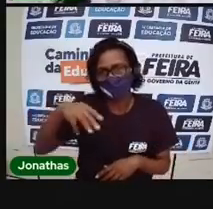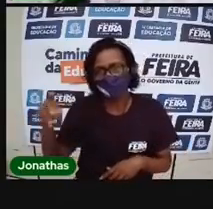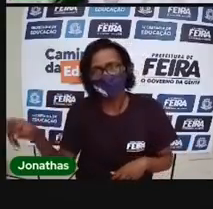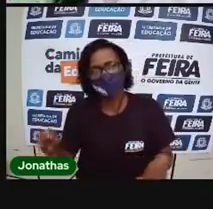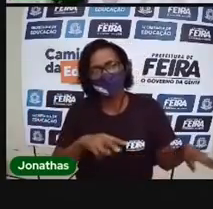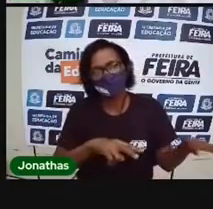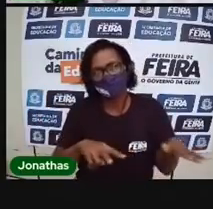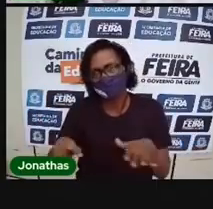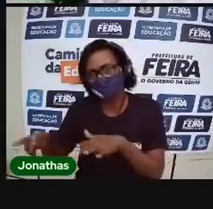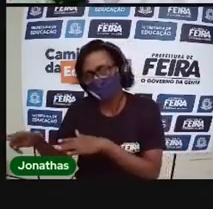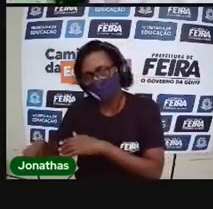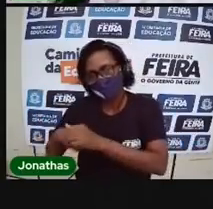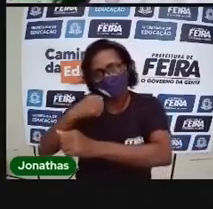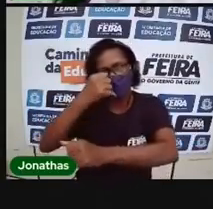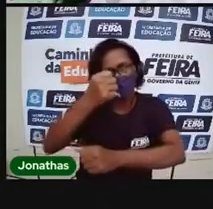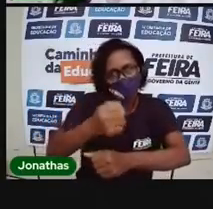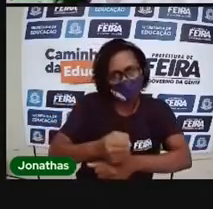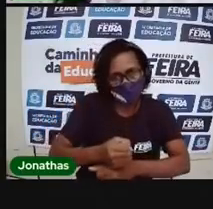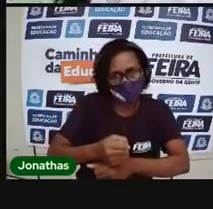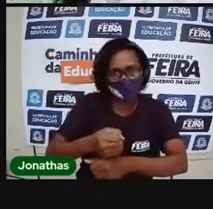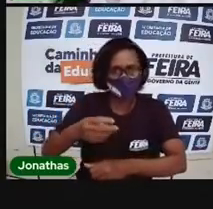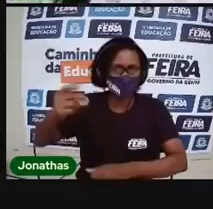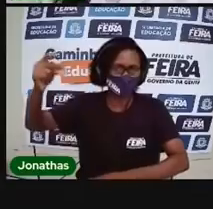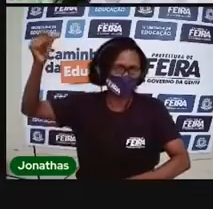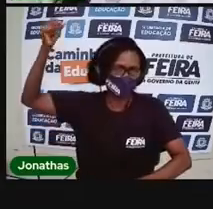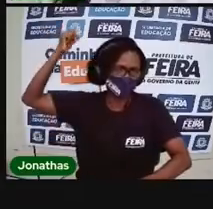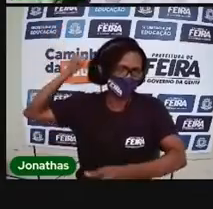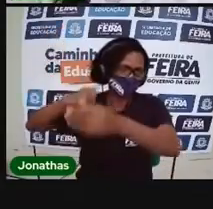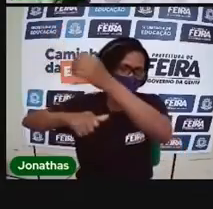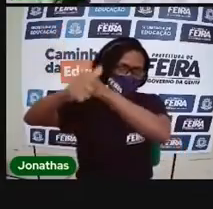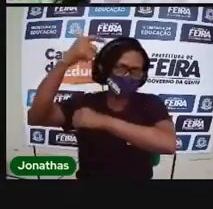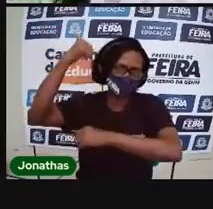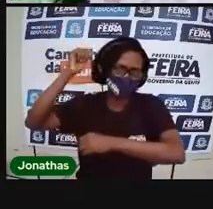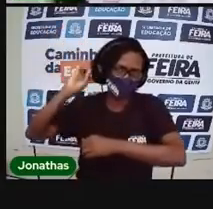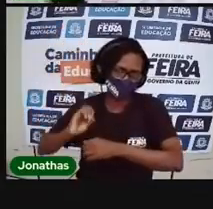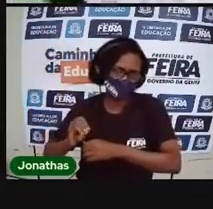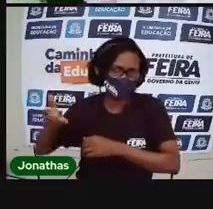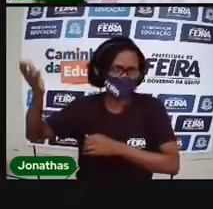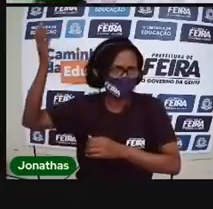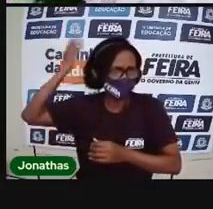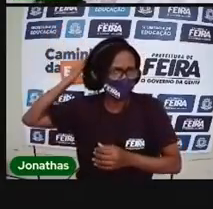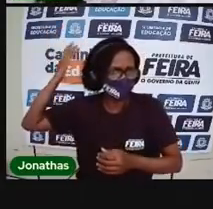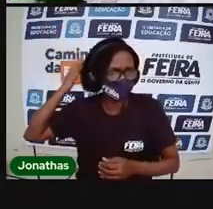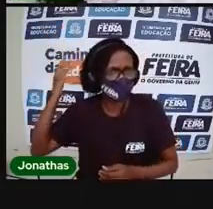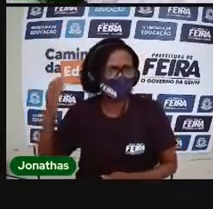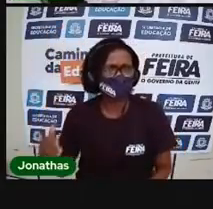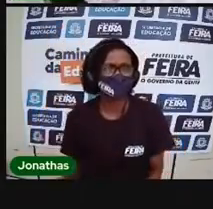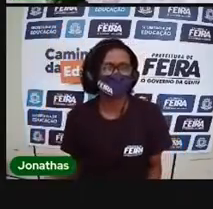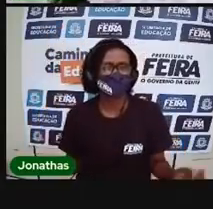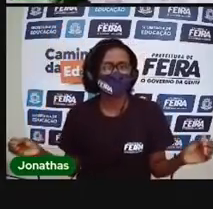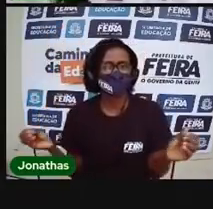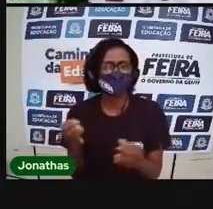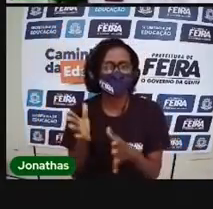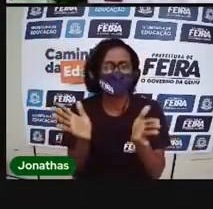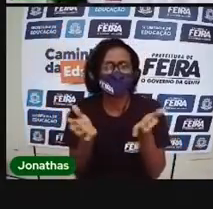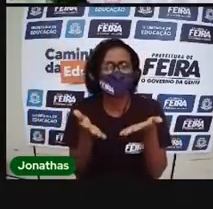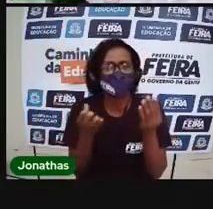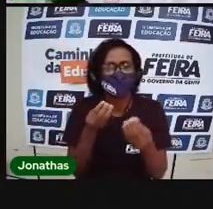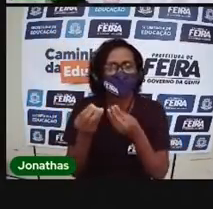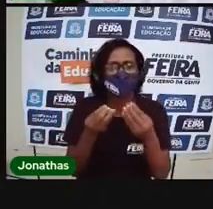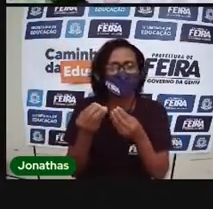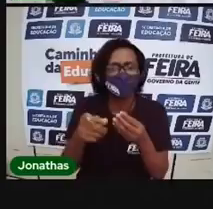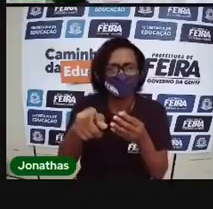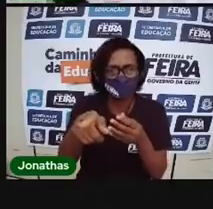dia, ano, década, entre outras. Pronto. Agora, você vai